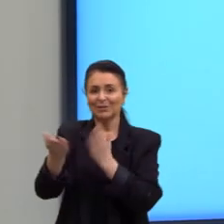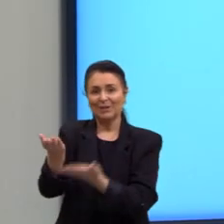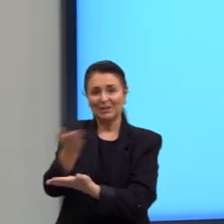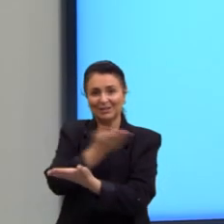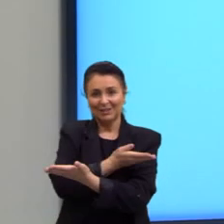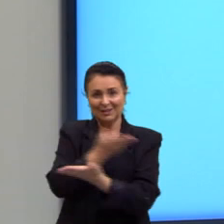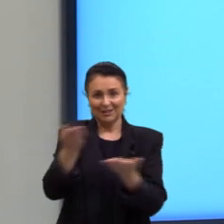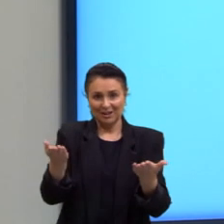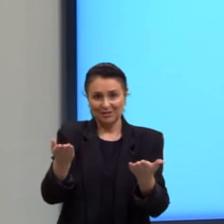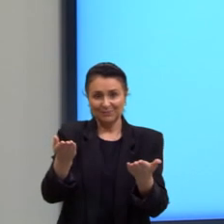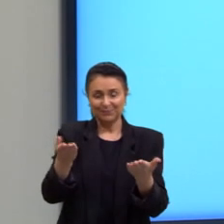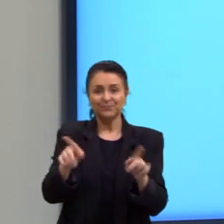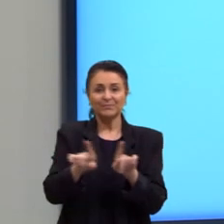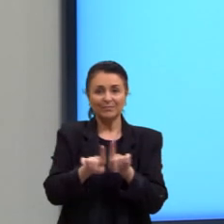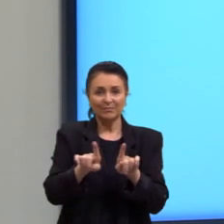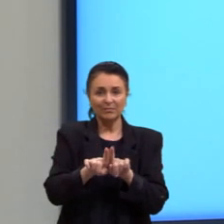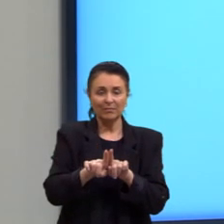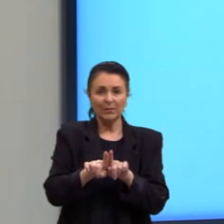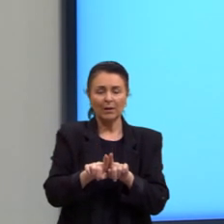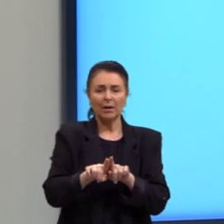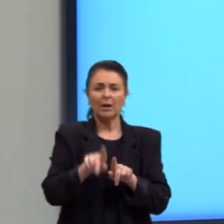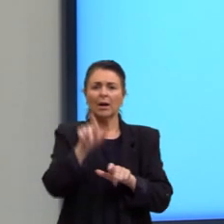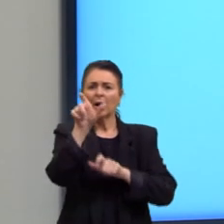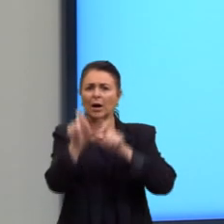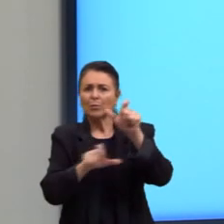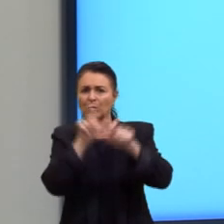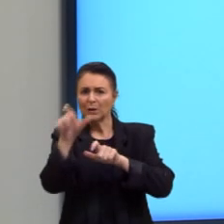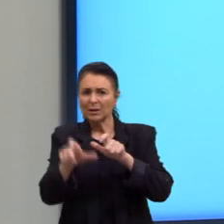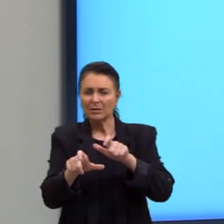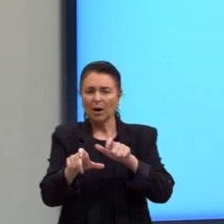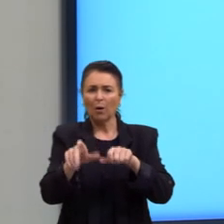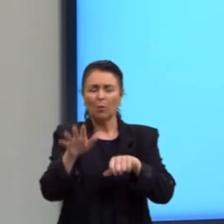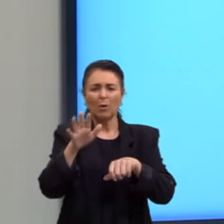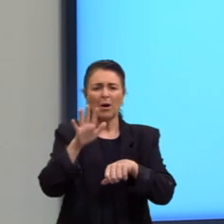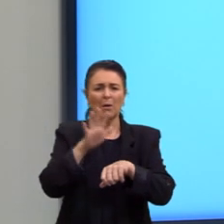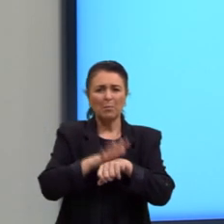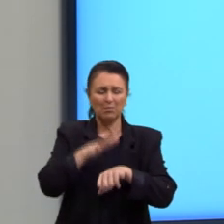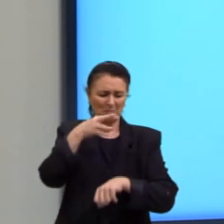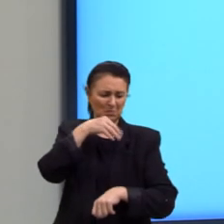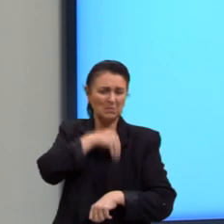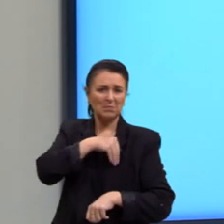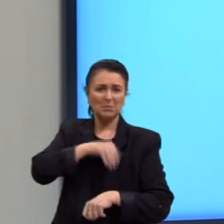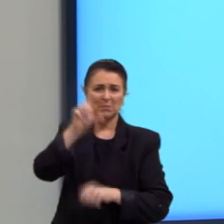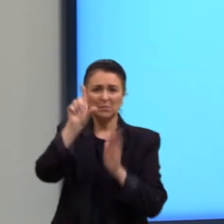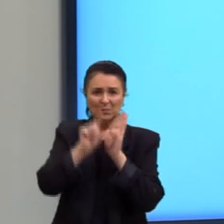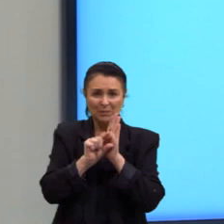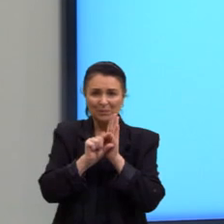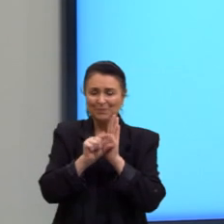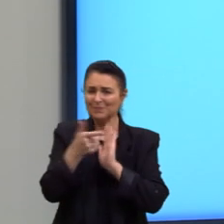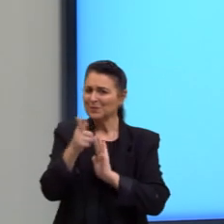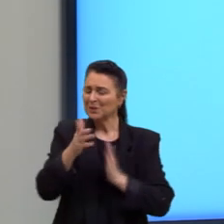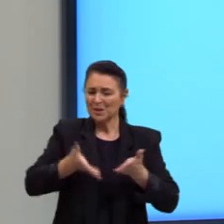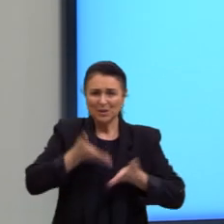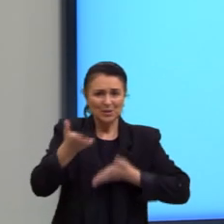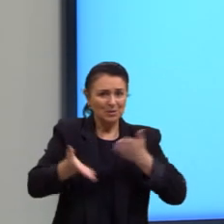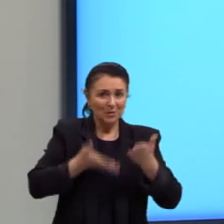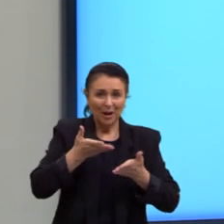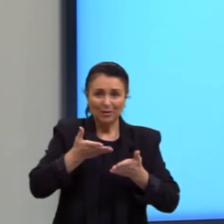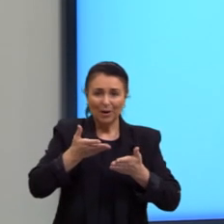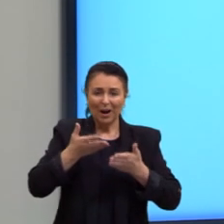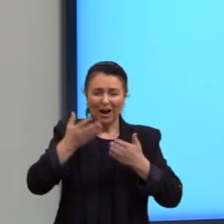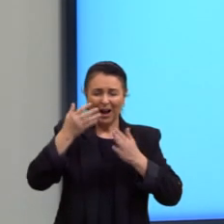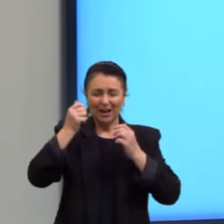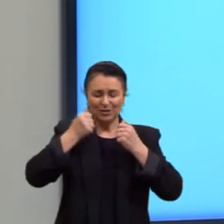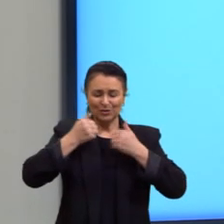na qual a população mais vulnerável socioeconomicamente não é estimulada a desenvolver um pensamento crítico